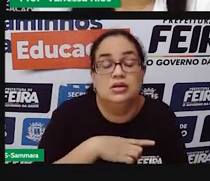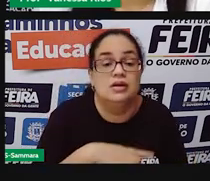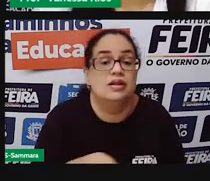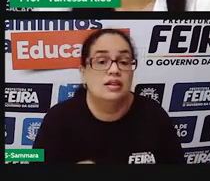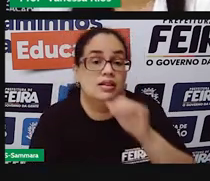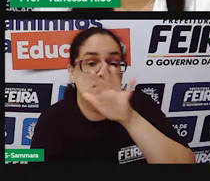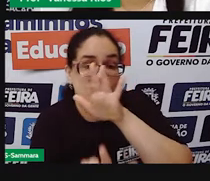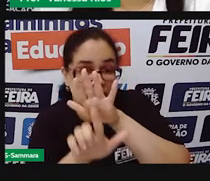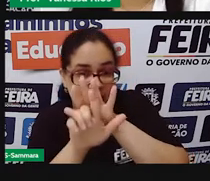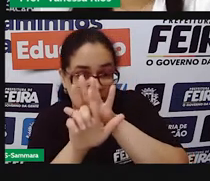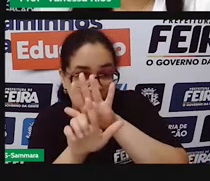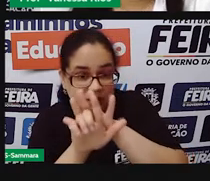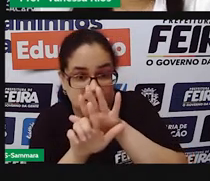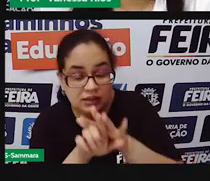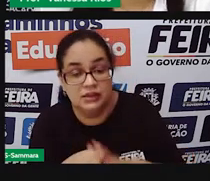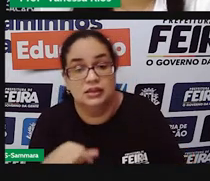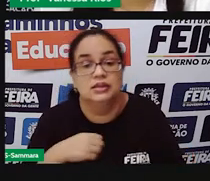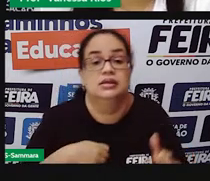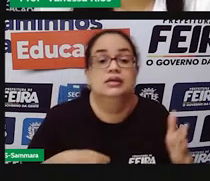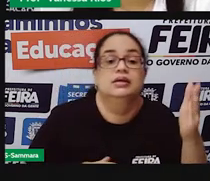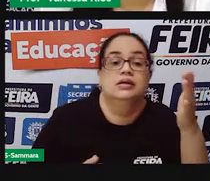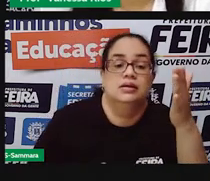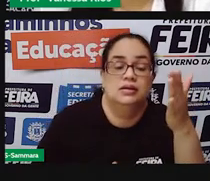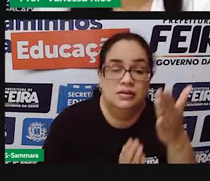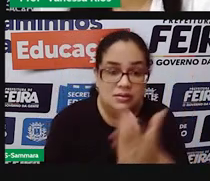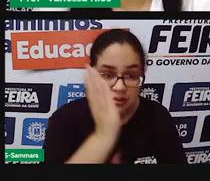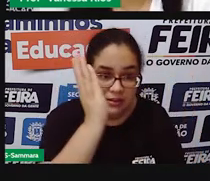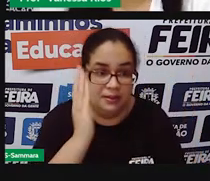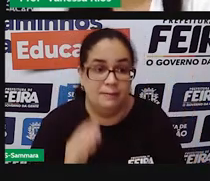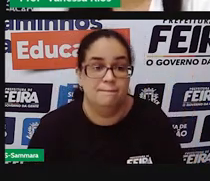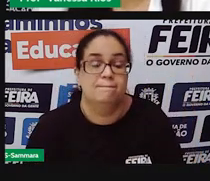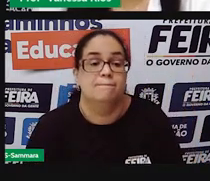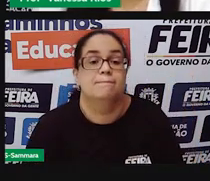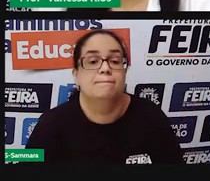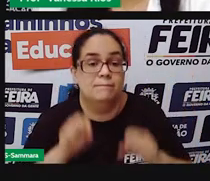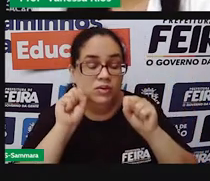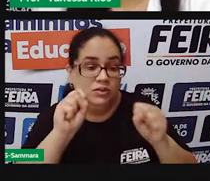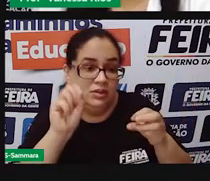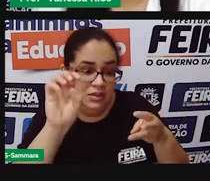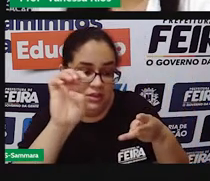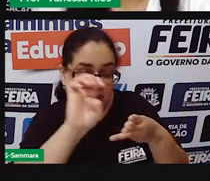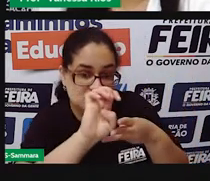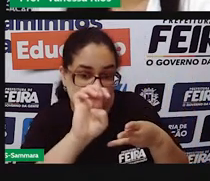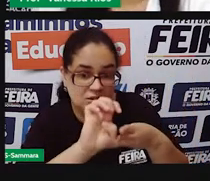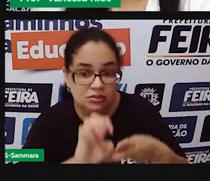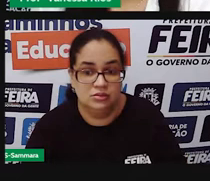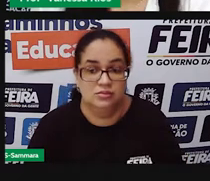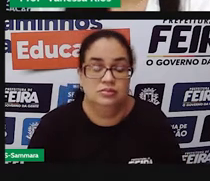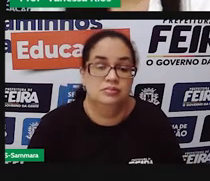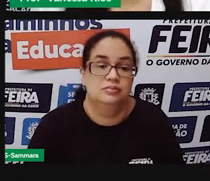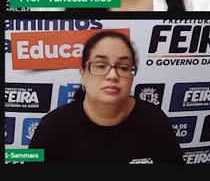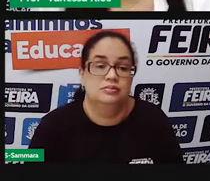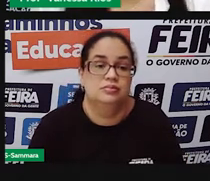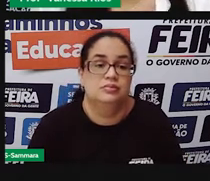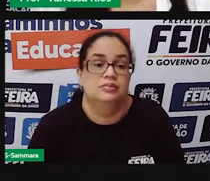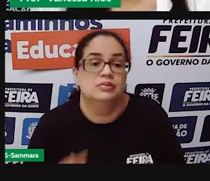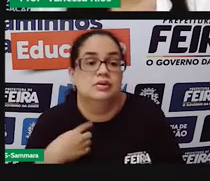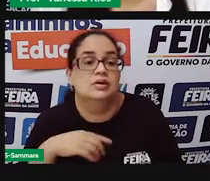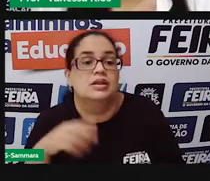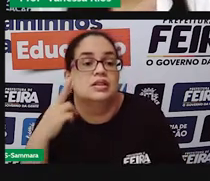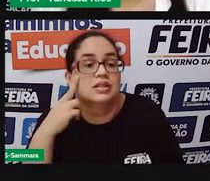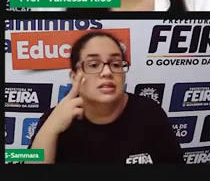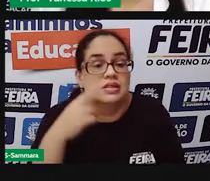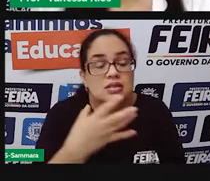propor e elaborar as leis que devem ser aprovadas pelo poder executivo. Então, a gente tem a